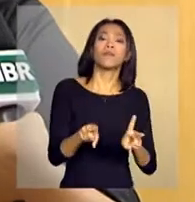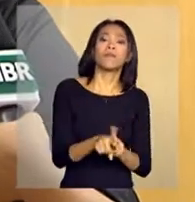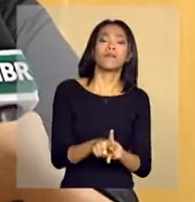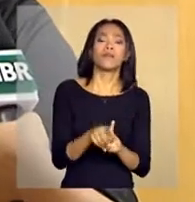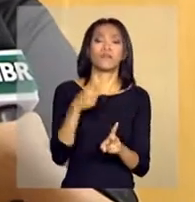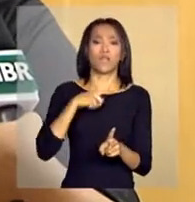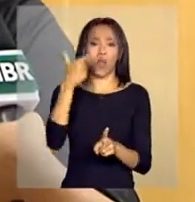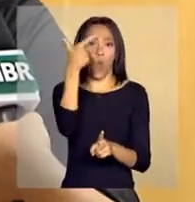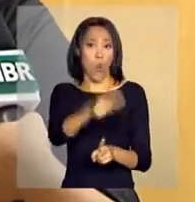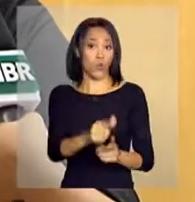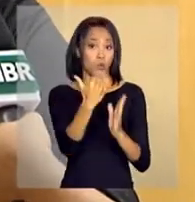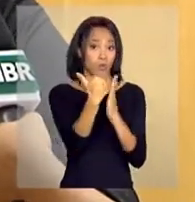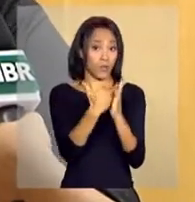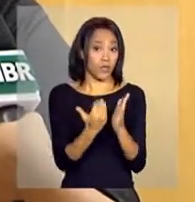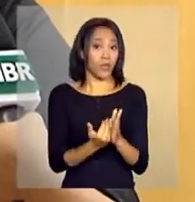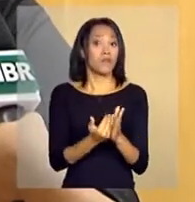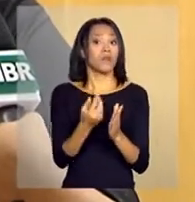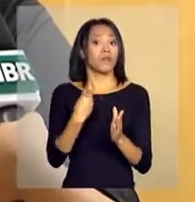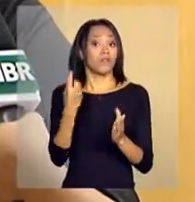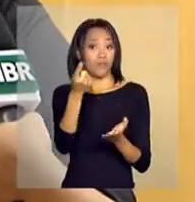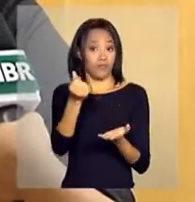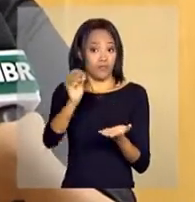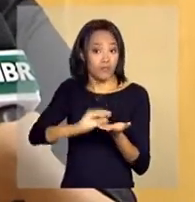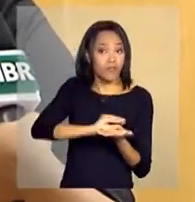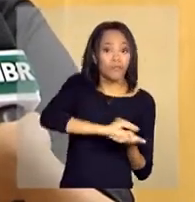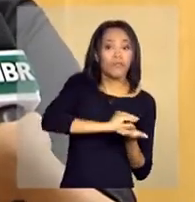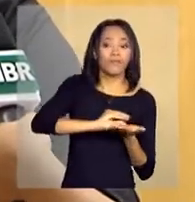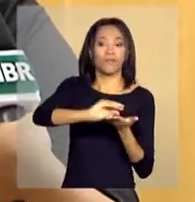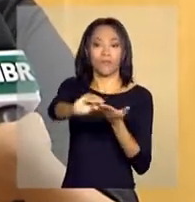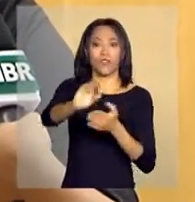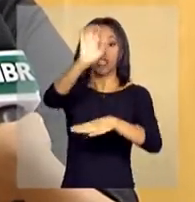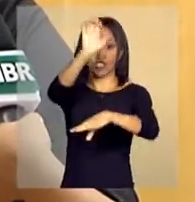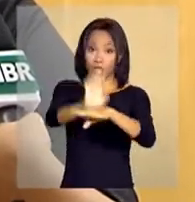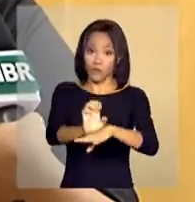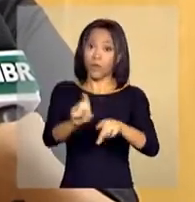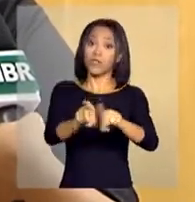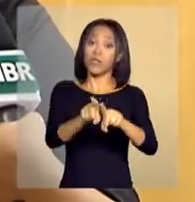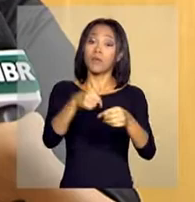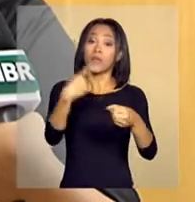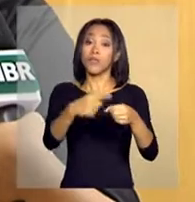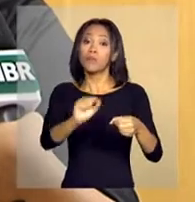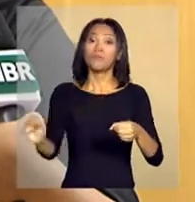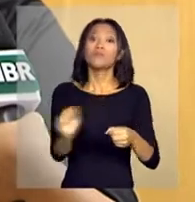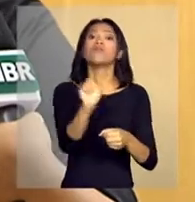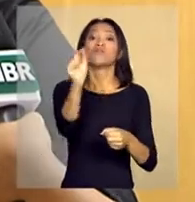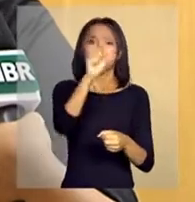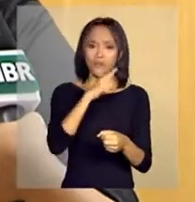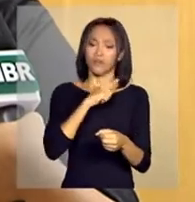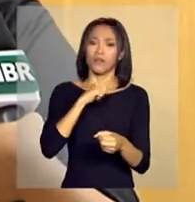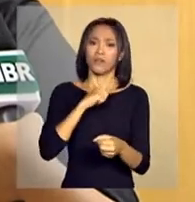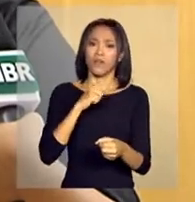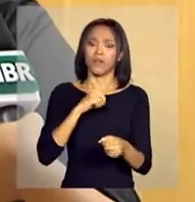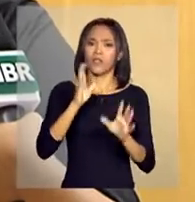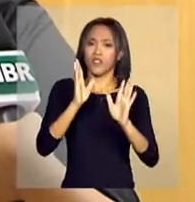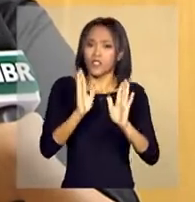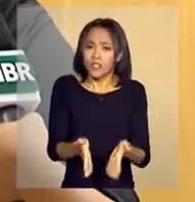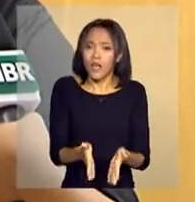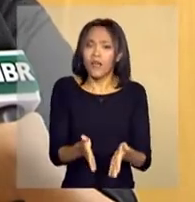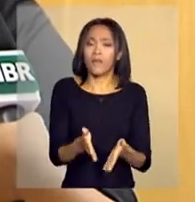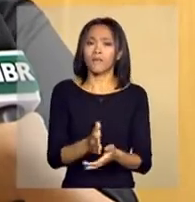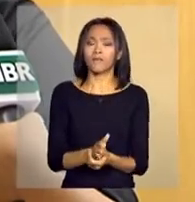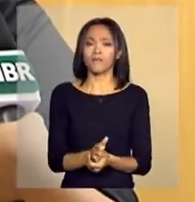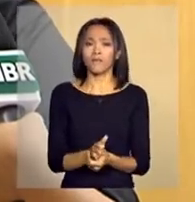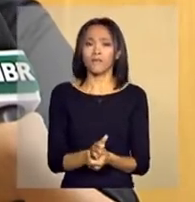com programas também de transferência de renda estaduais e municipais, que são agregados, muitas